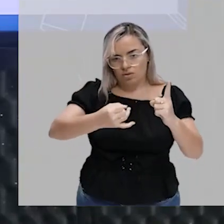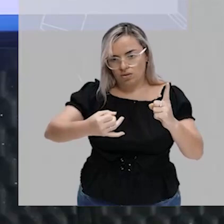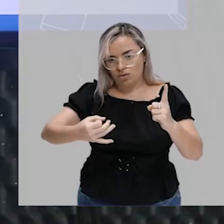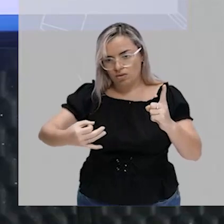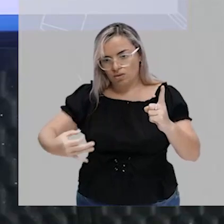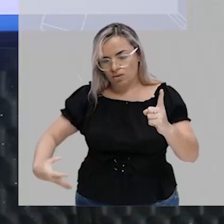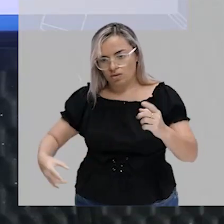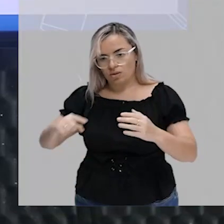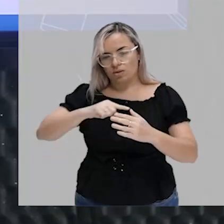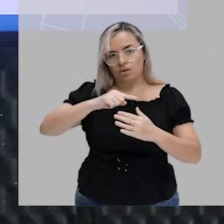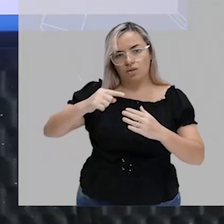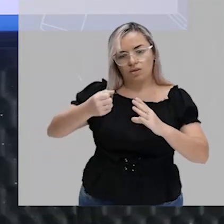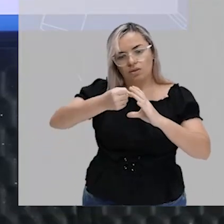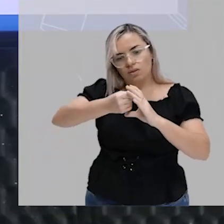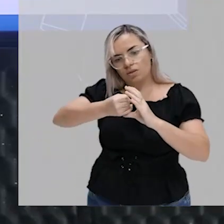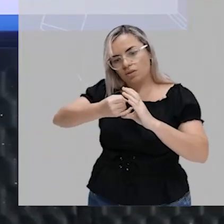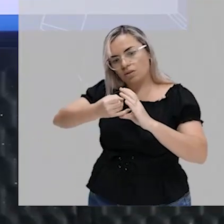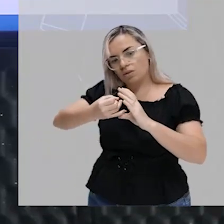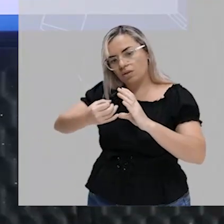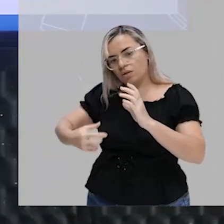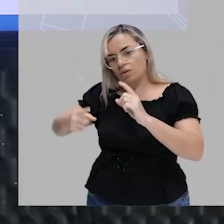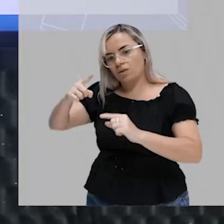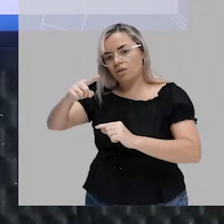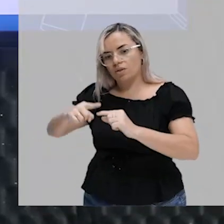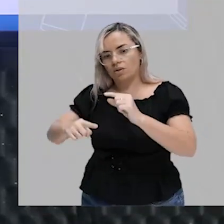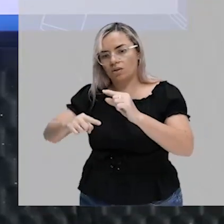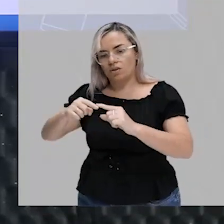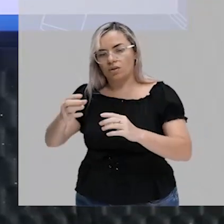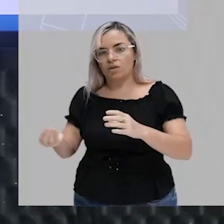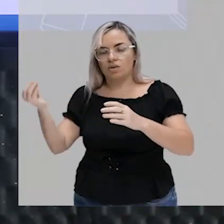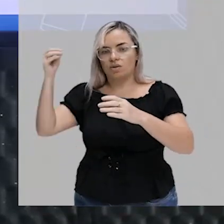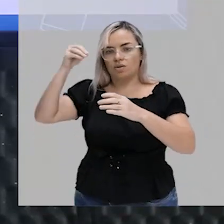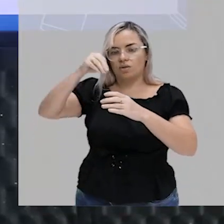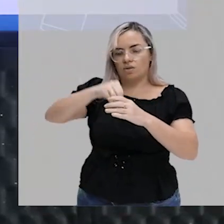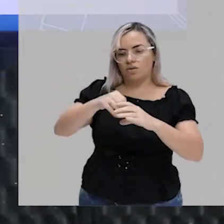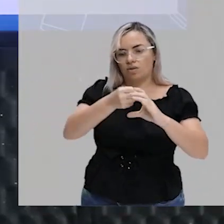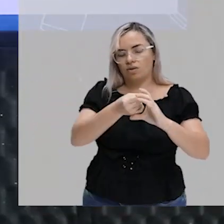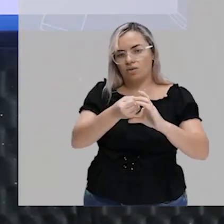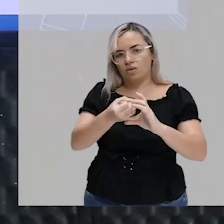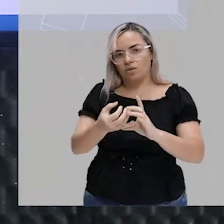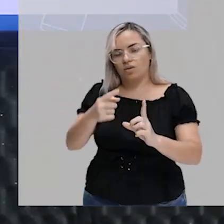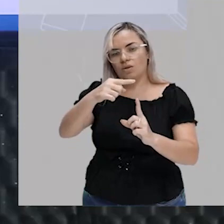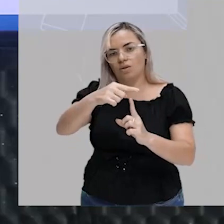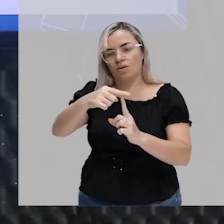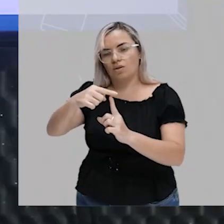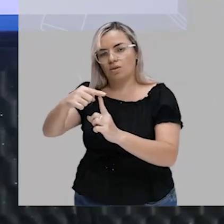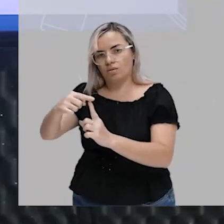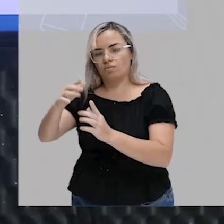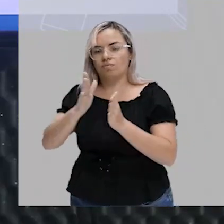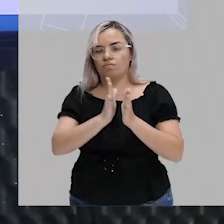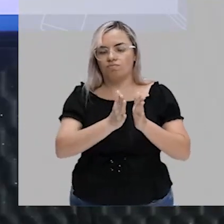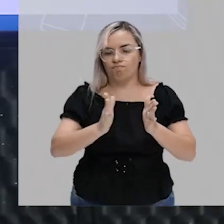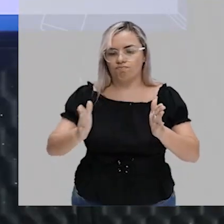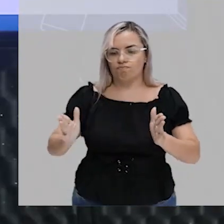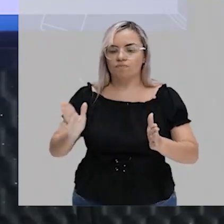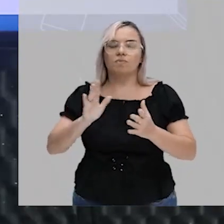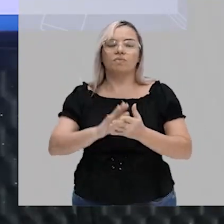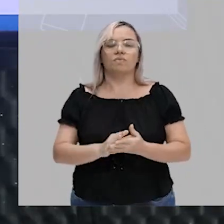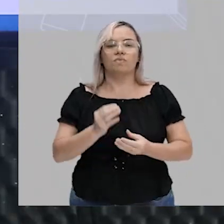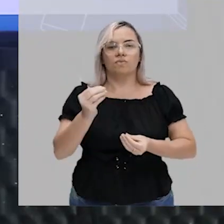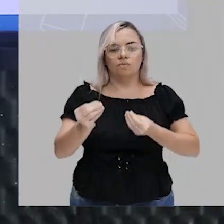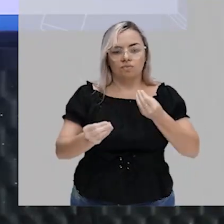por meio de uma propriedade característica dos elementos, cada um dos conjuntos seguintes. Então, veja,